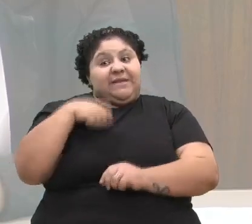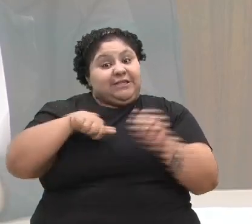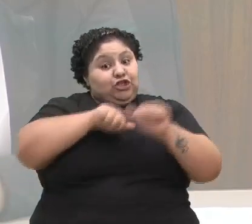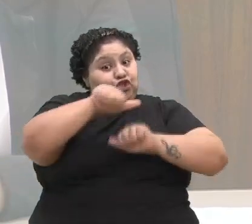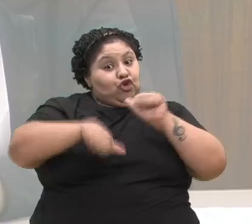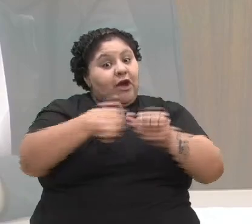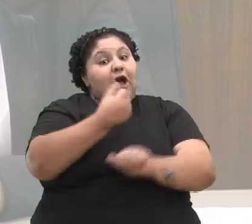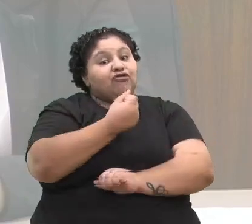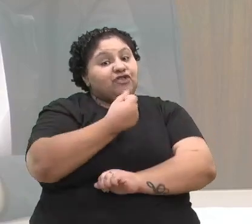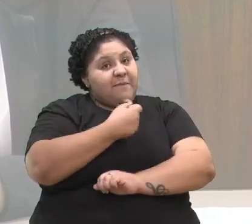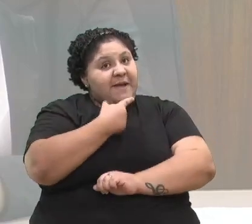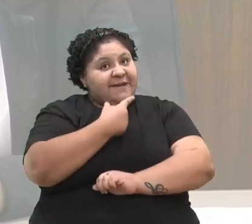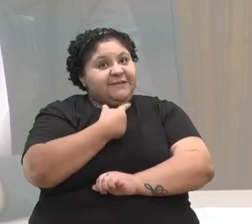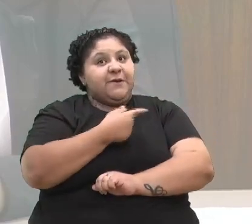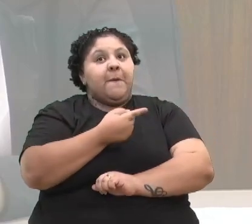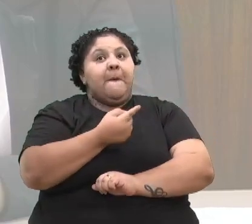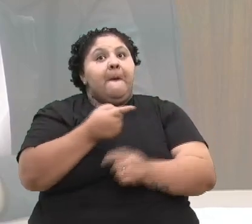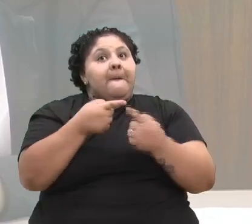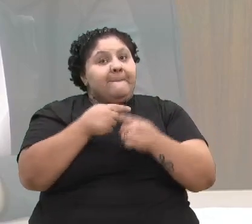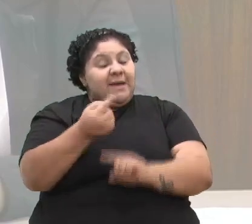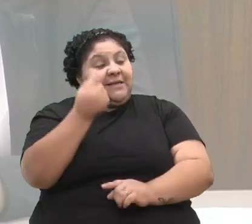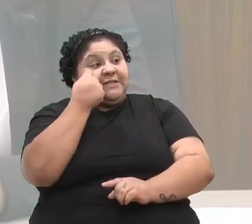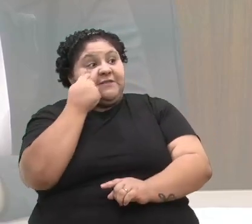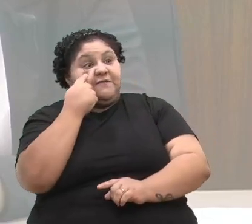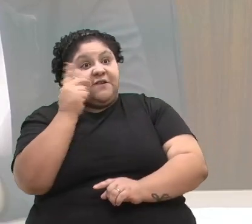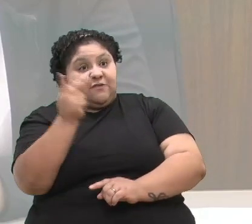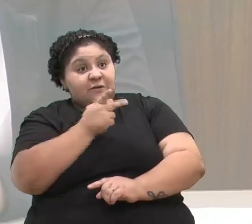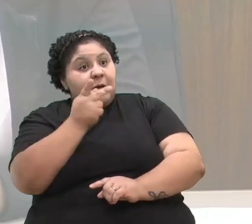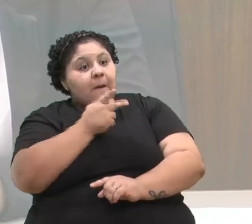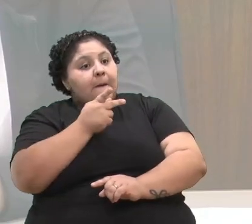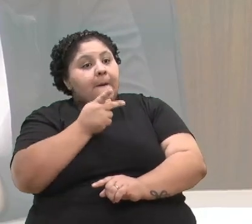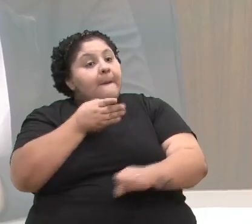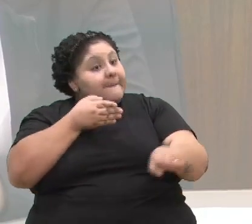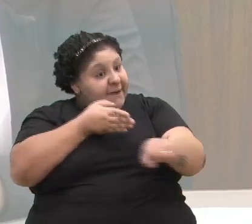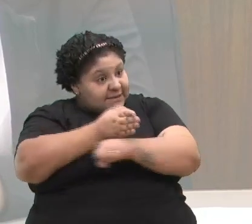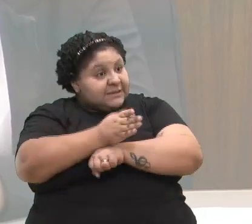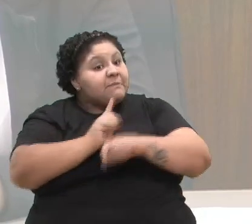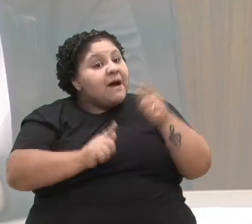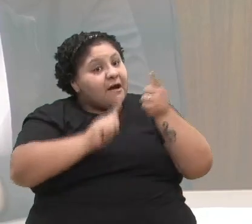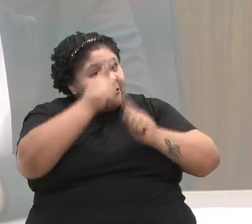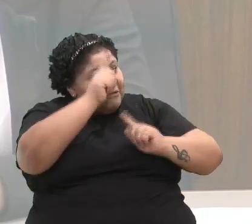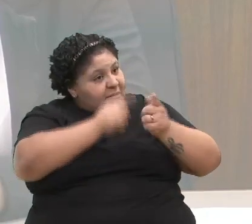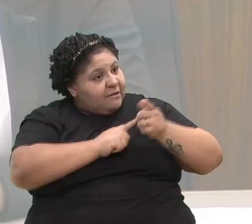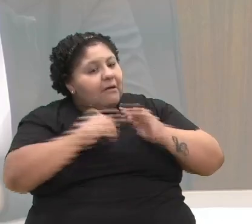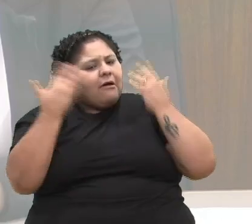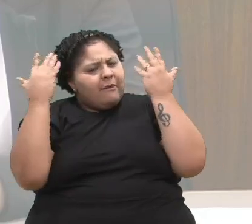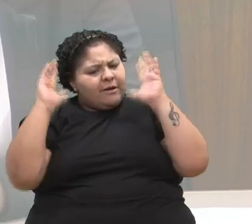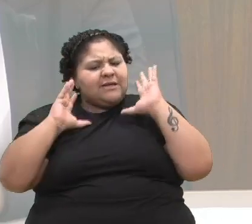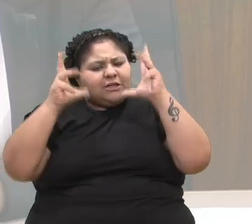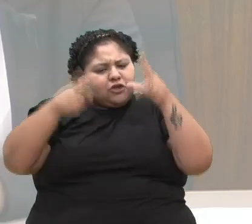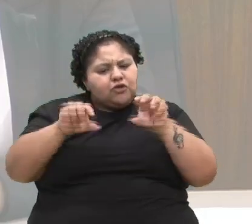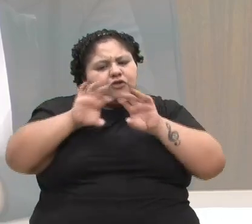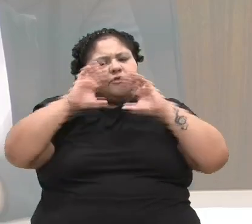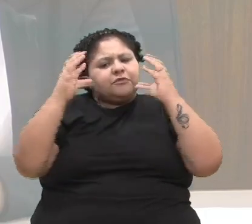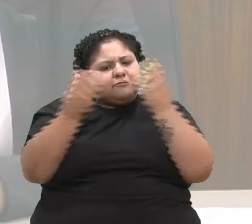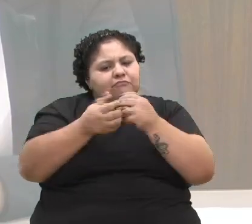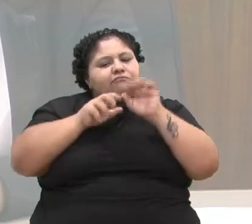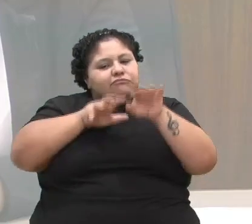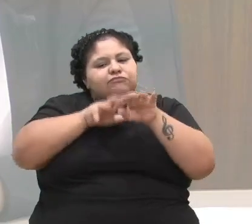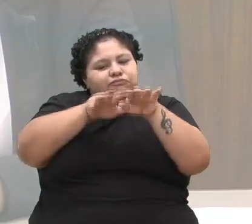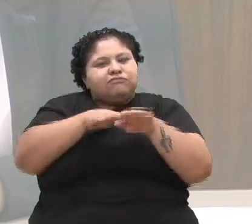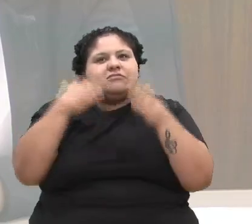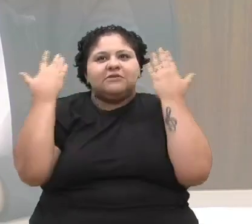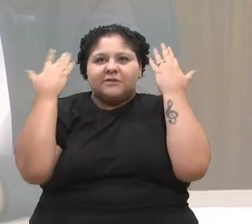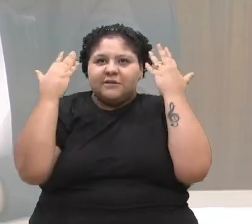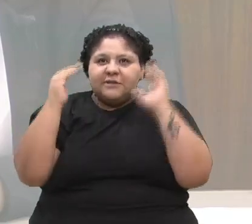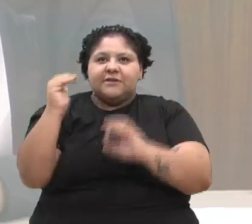vi que o senhor foi, outros colegas foram. Queria parabenizar aqui a todos e todas, e principalmente as comunidades que foram para a rua. Parabéns. Eu sei que o senhor